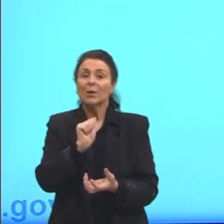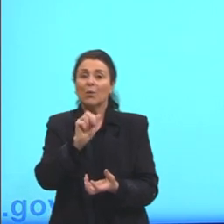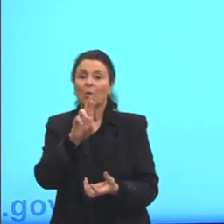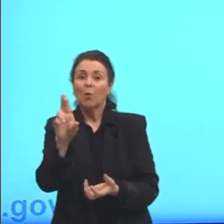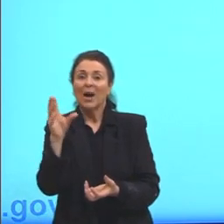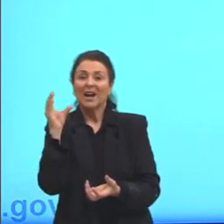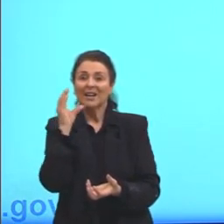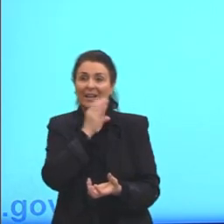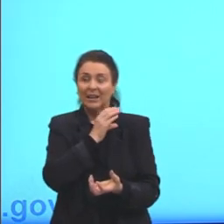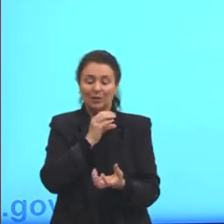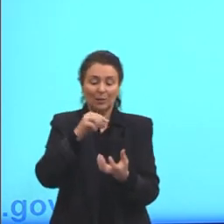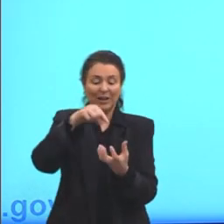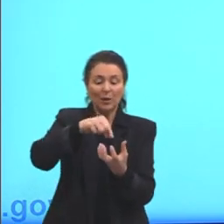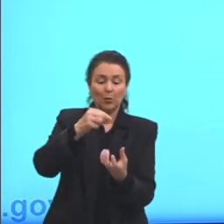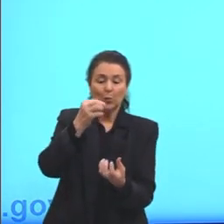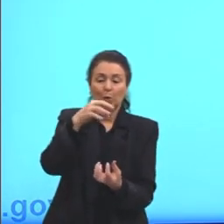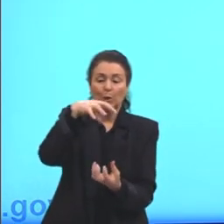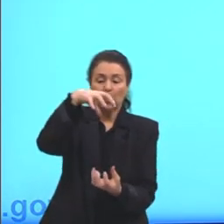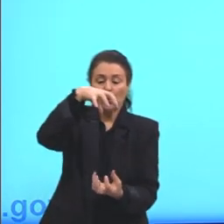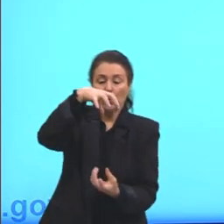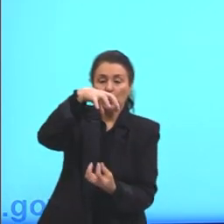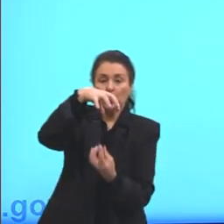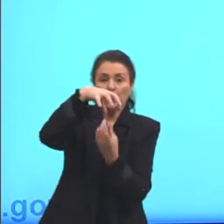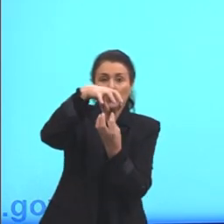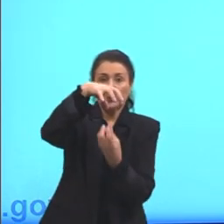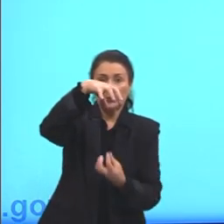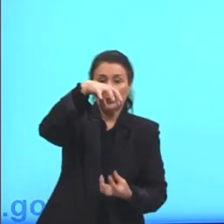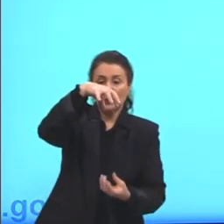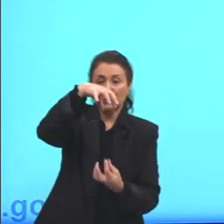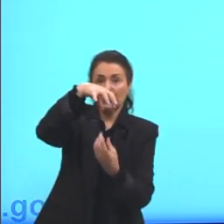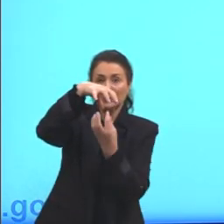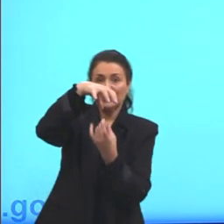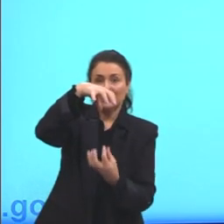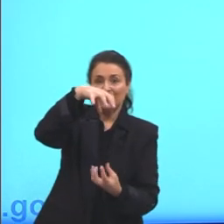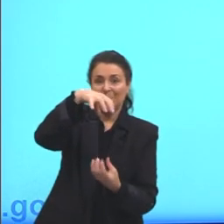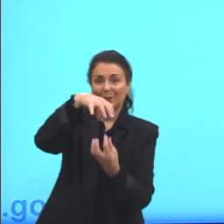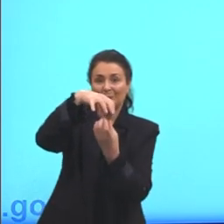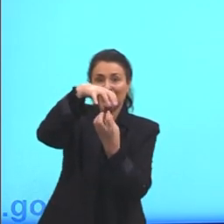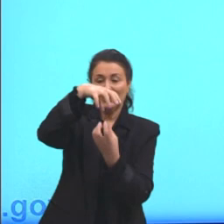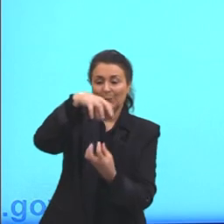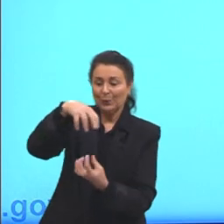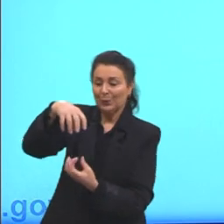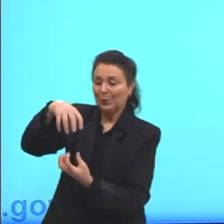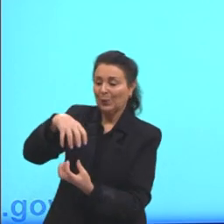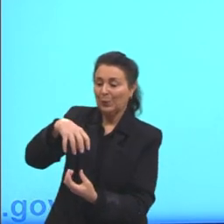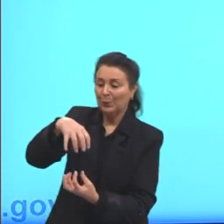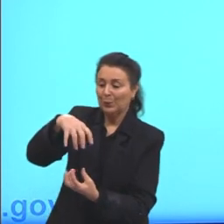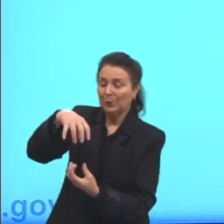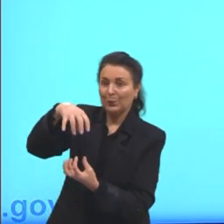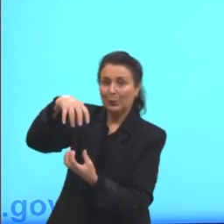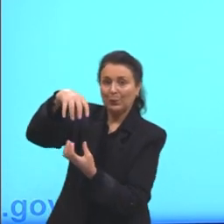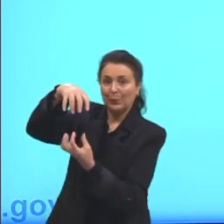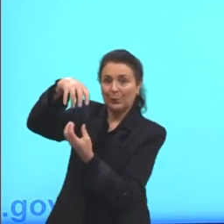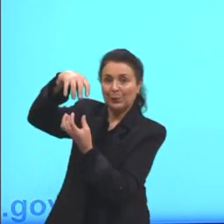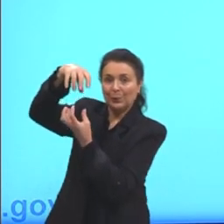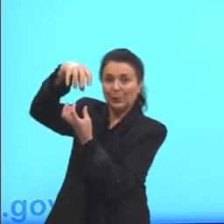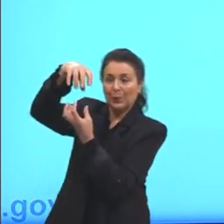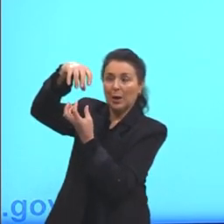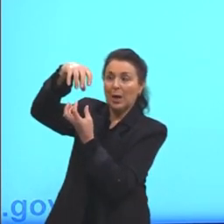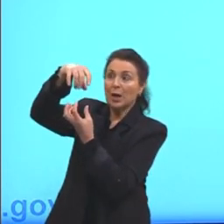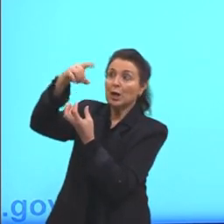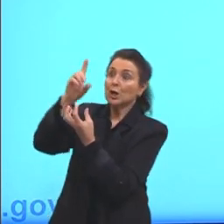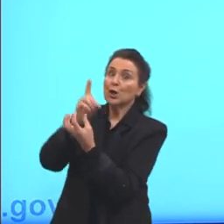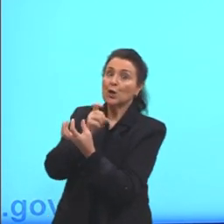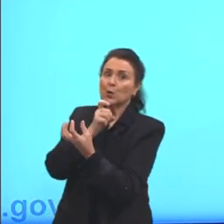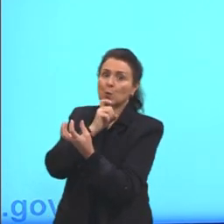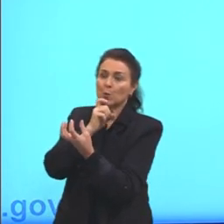Então, a chama, ela vai fornecer um ar quente e esse ar, ele sobe e o ar frio que estava aqui, ele